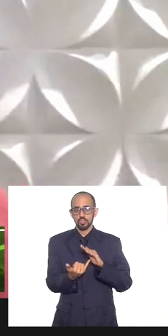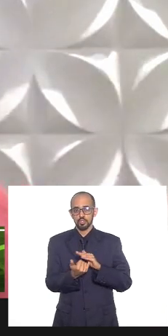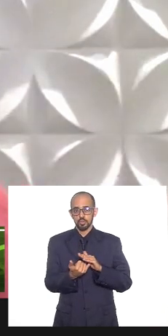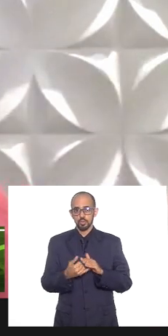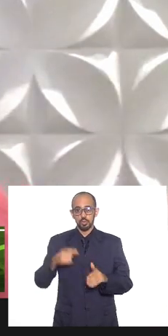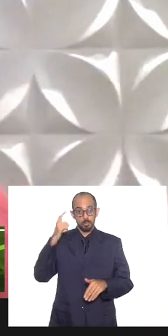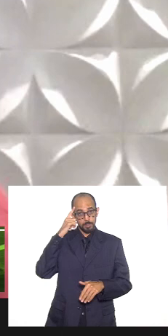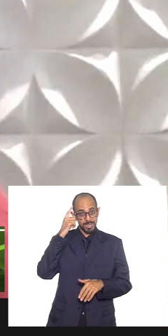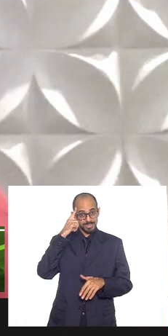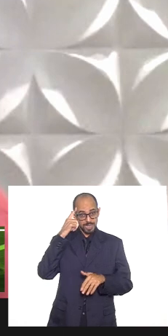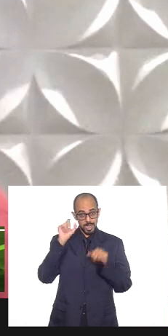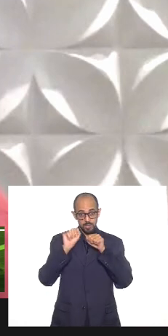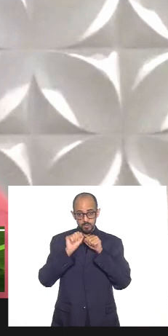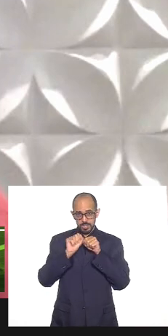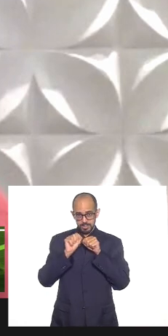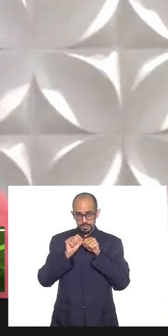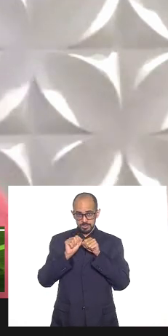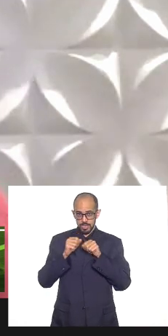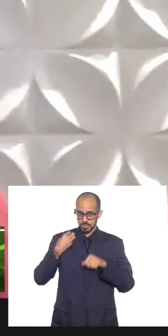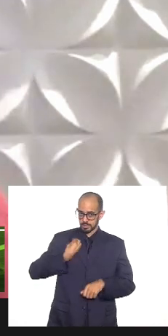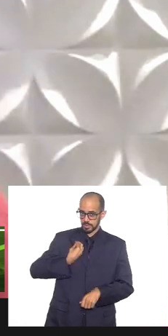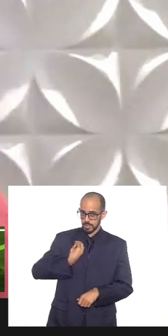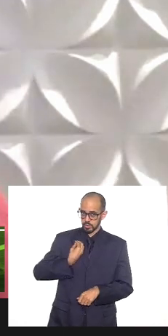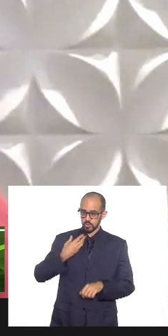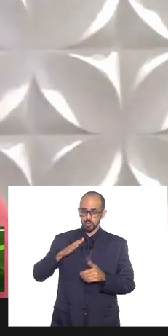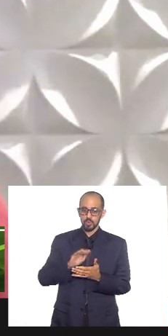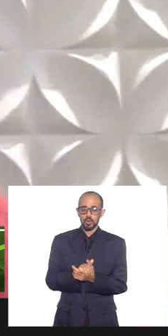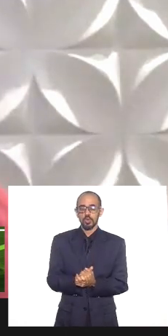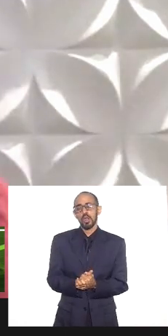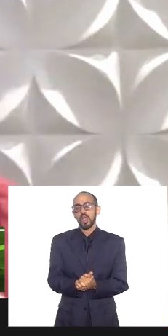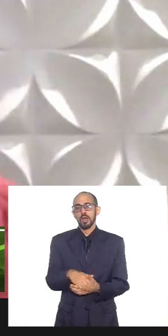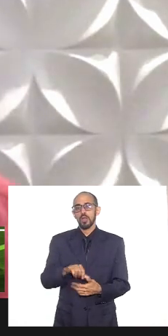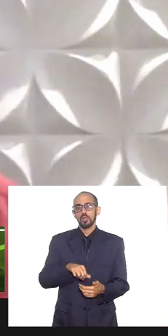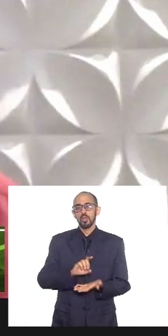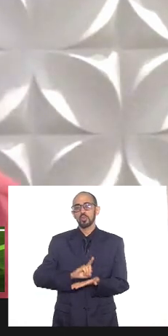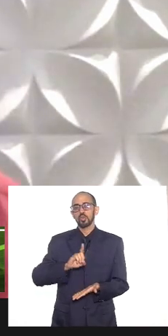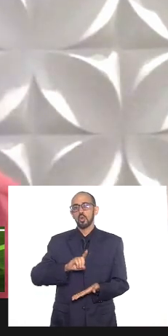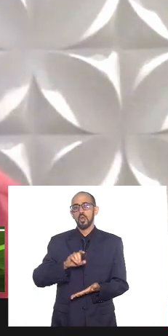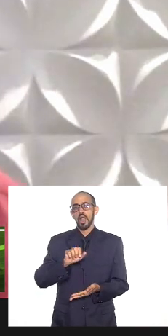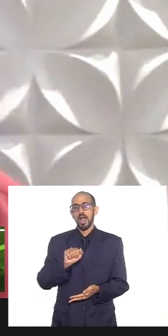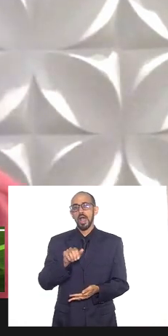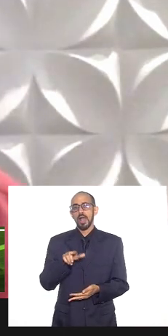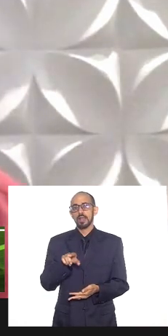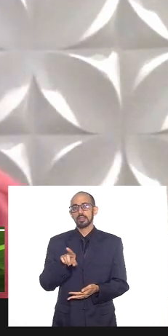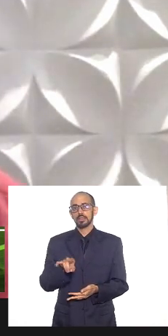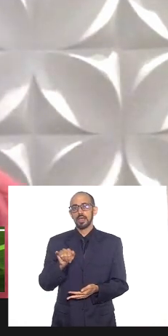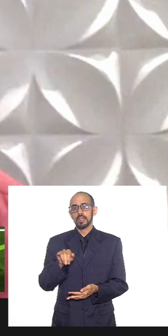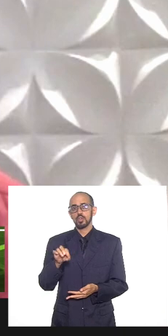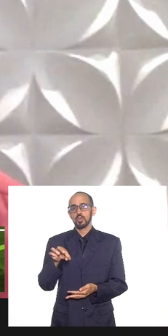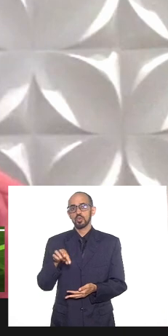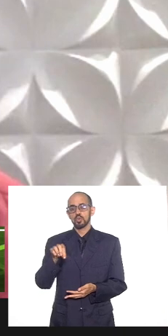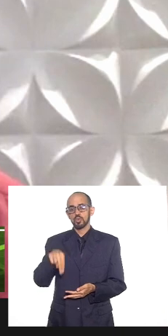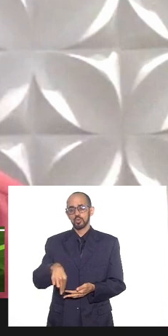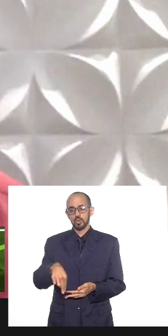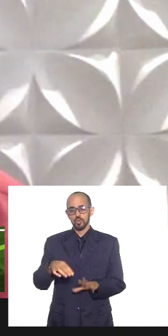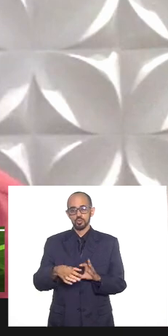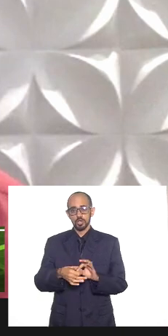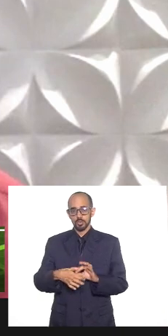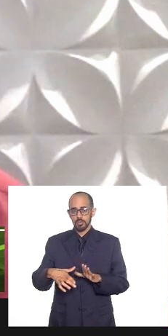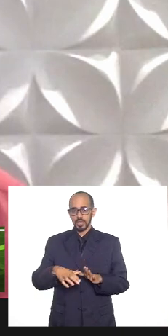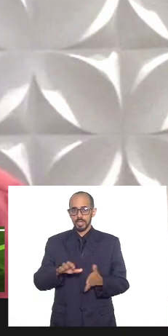Fazer Sendo, do doutor Adailton Moreira, coordenador do Centro de Referência de Liberdade